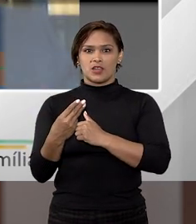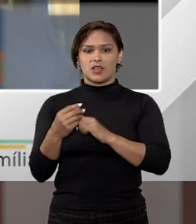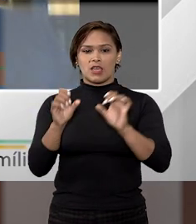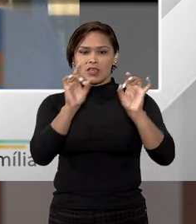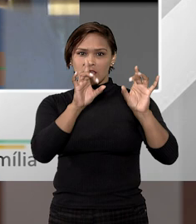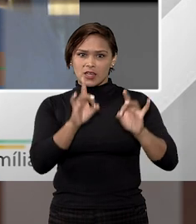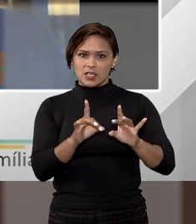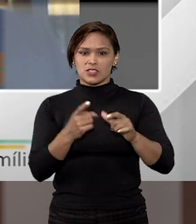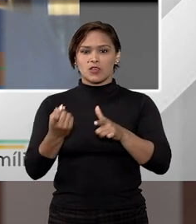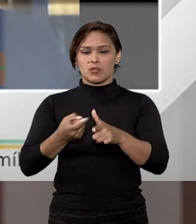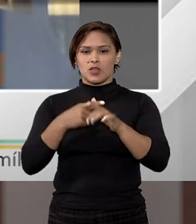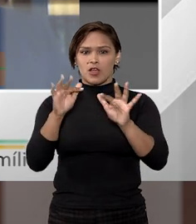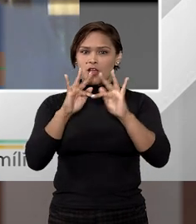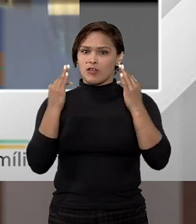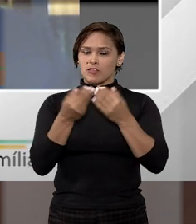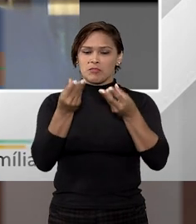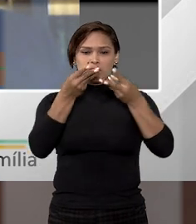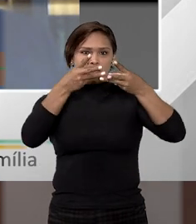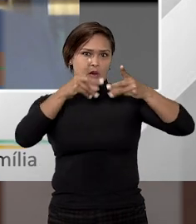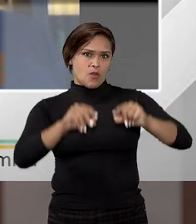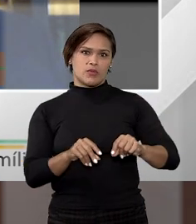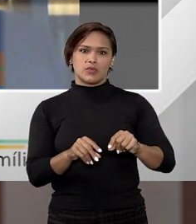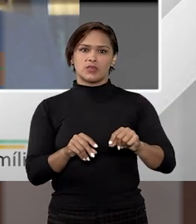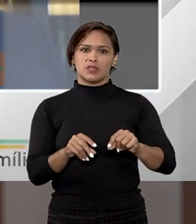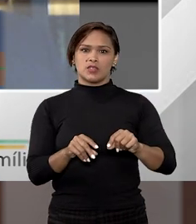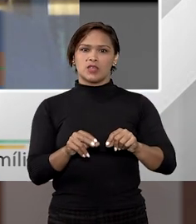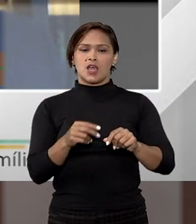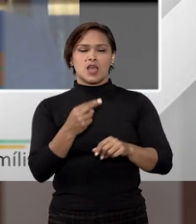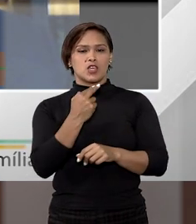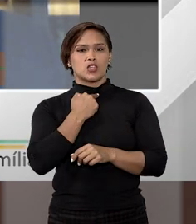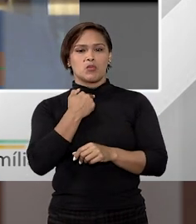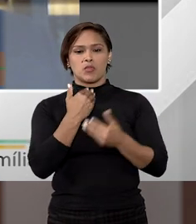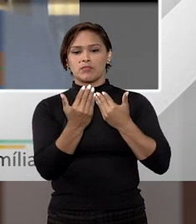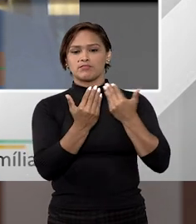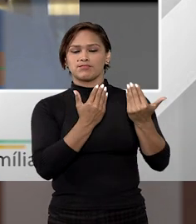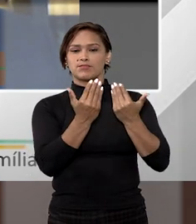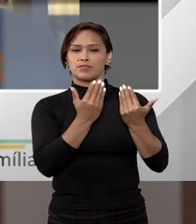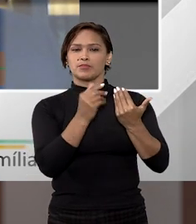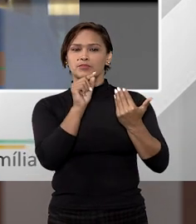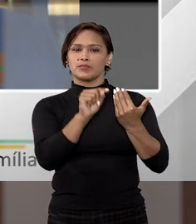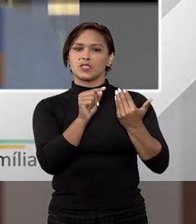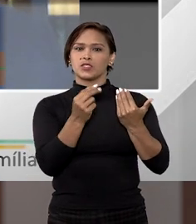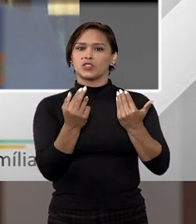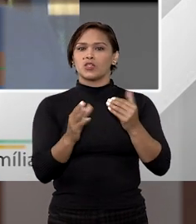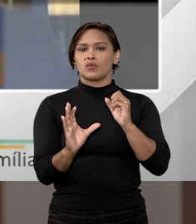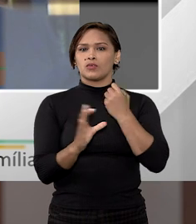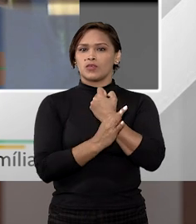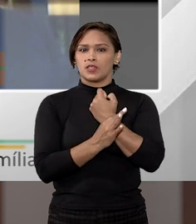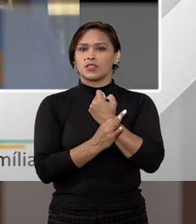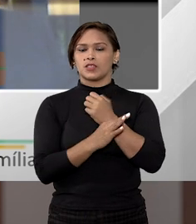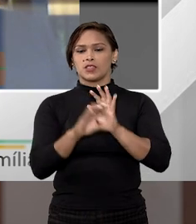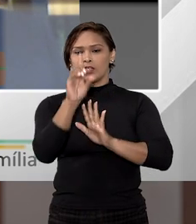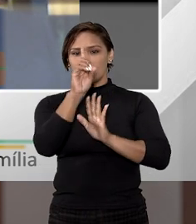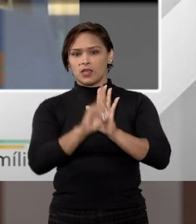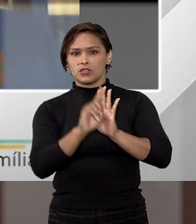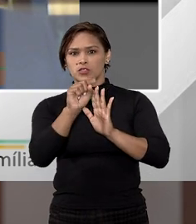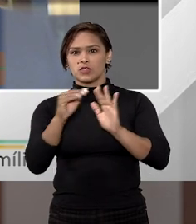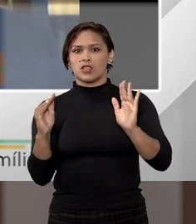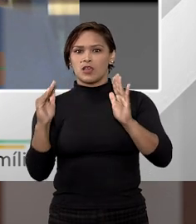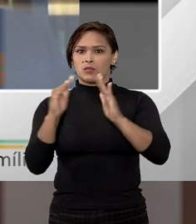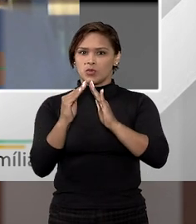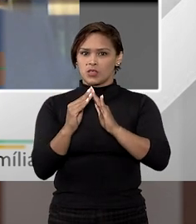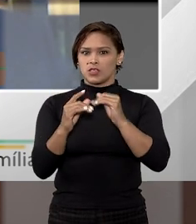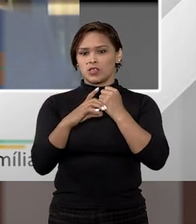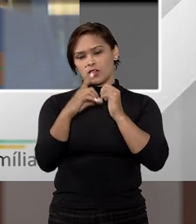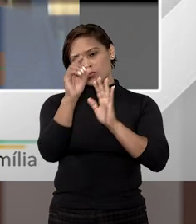exceções em impenhorabilidade do bem de família, elas caem por terra, elas não podem ser compatíveis com a garantia ao direito à